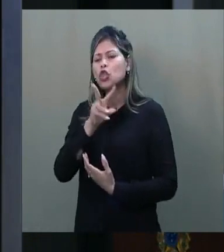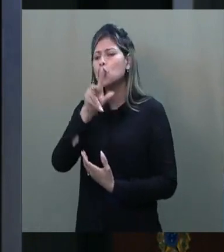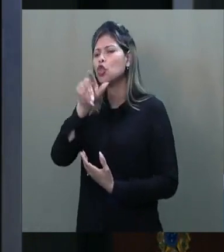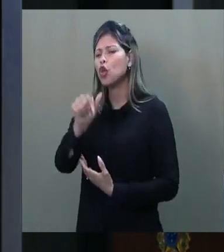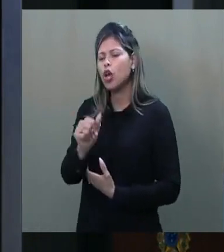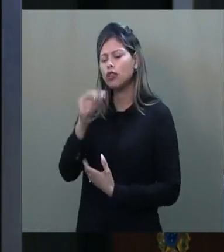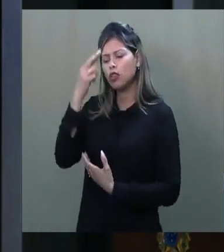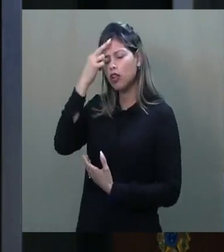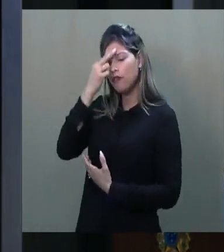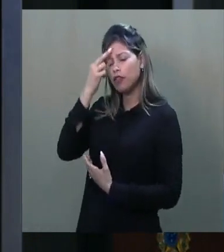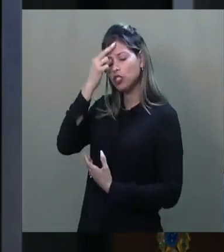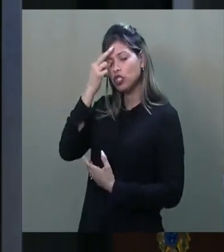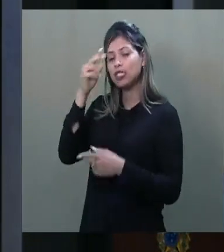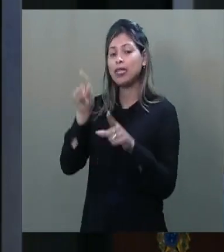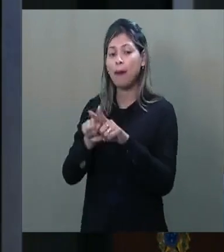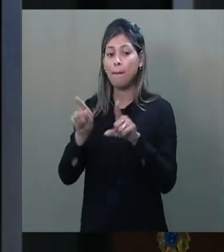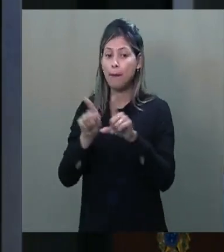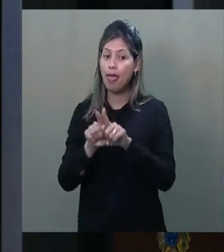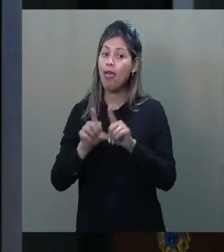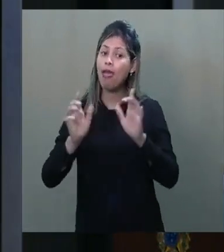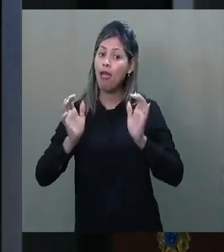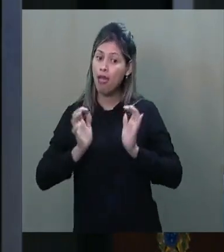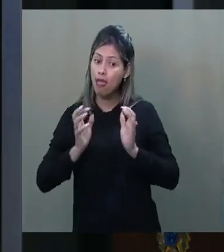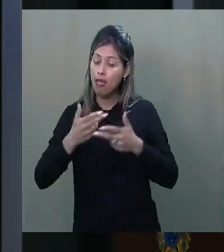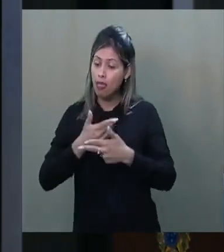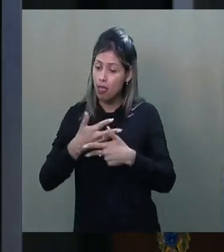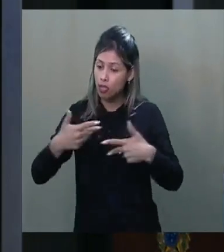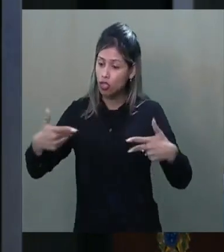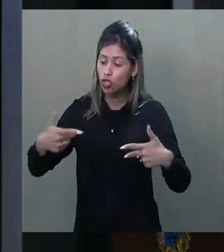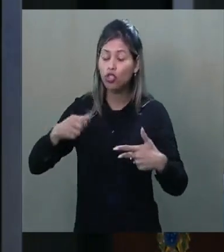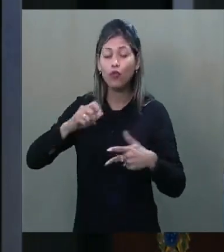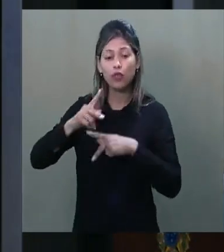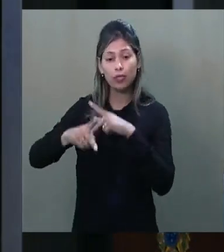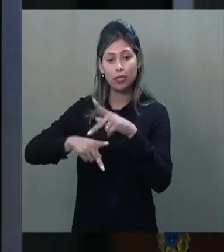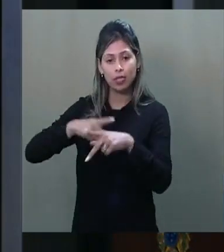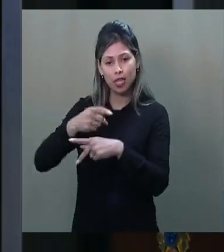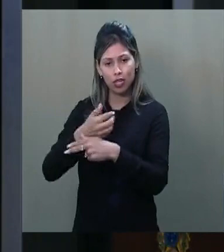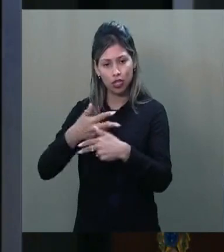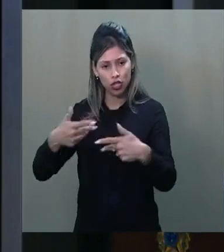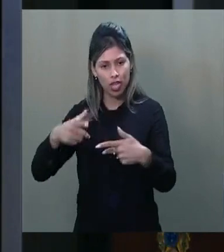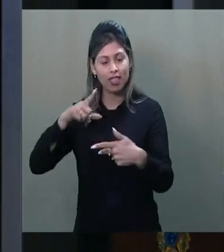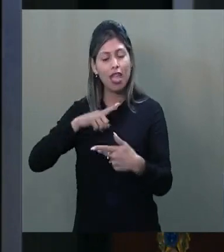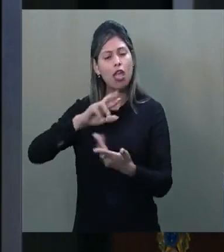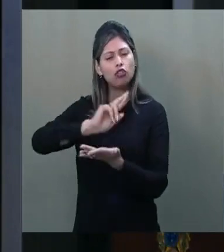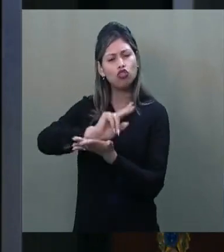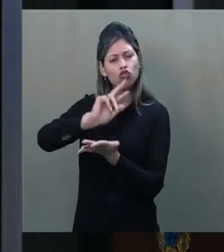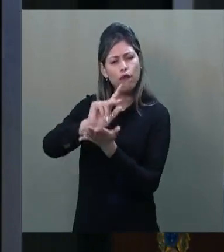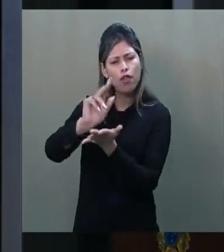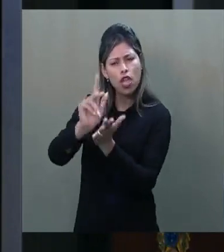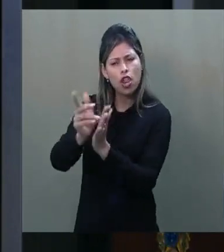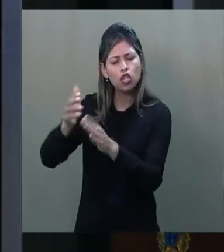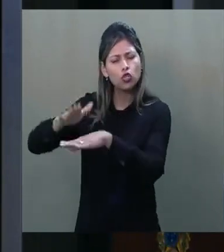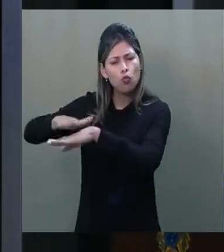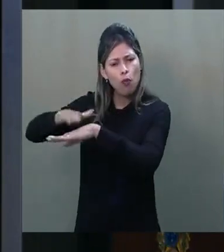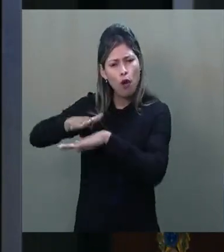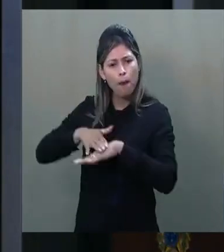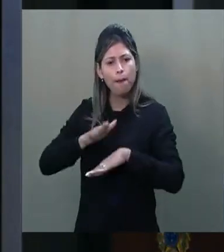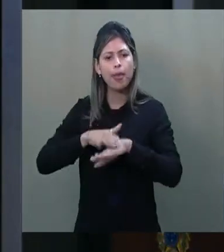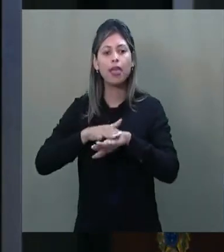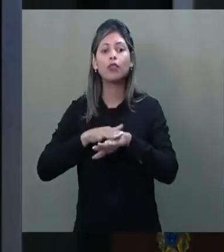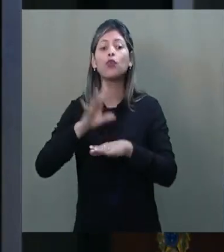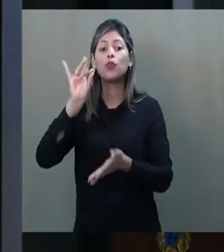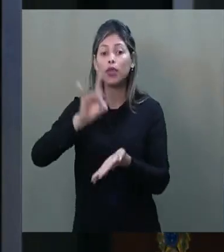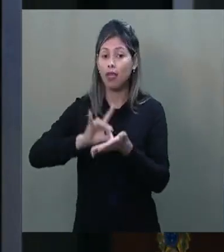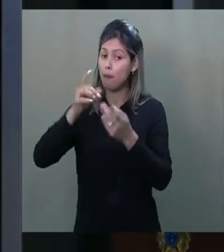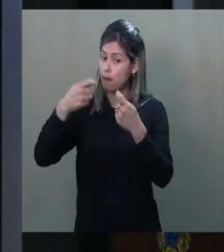a riqueza e a diversidade de nosso povo, suas diferentes circunstâncias e legítimas